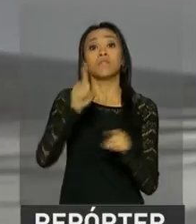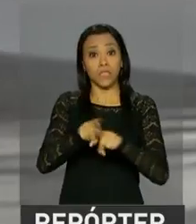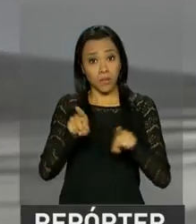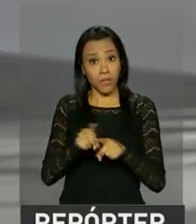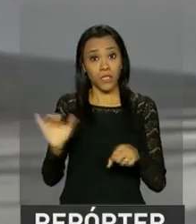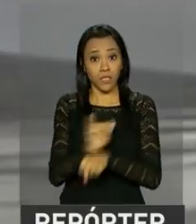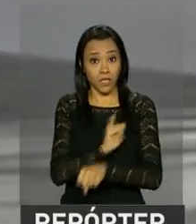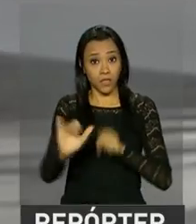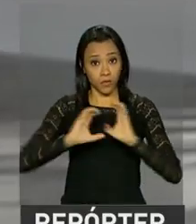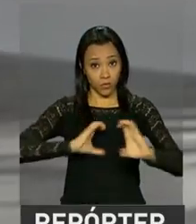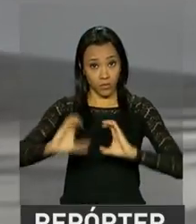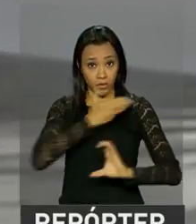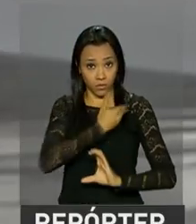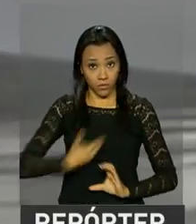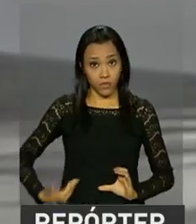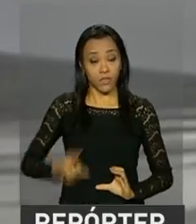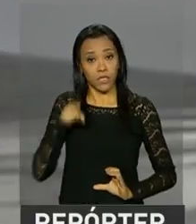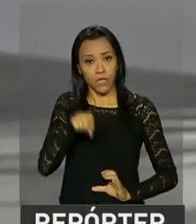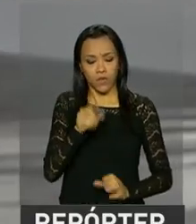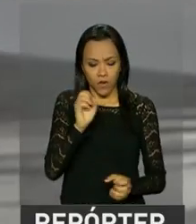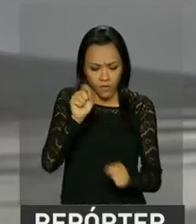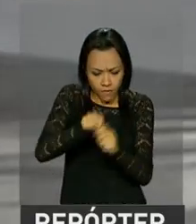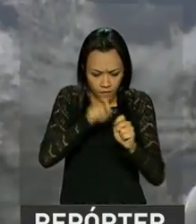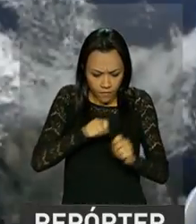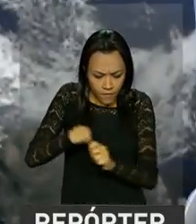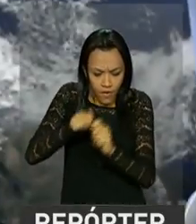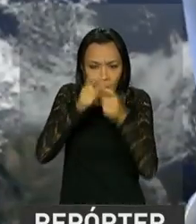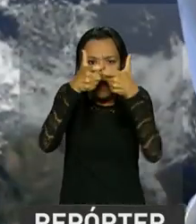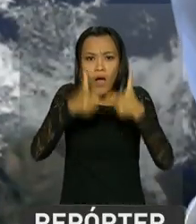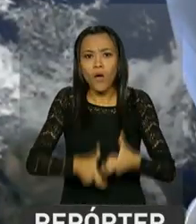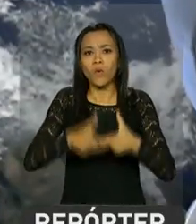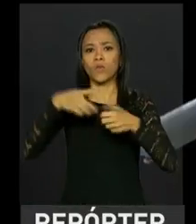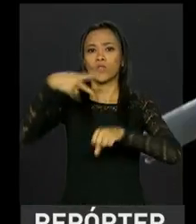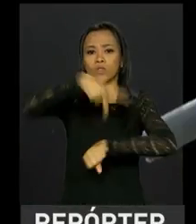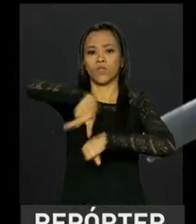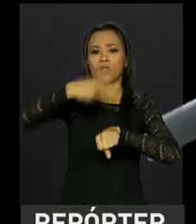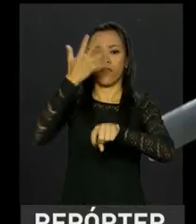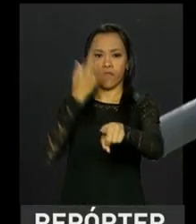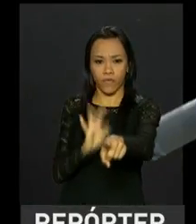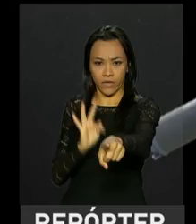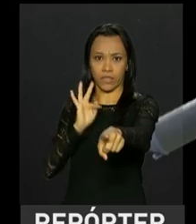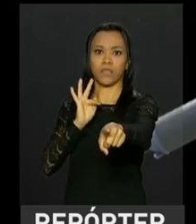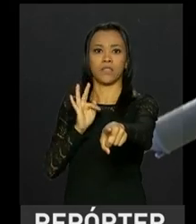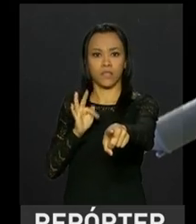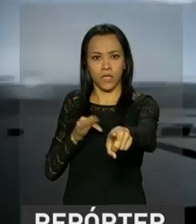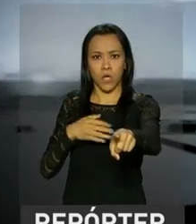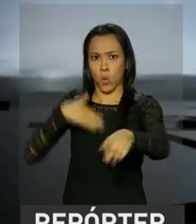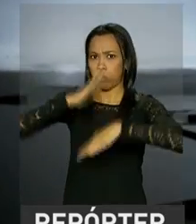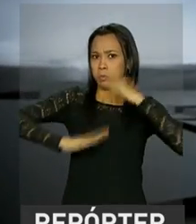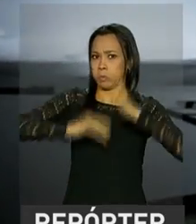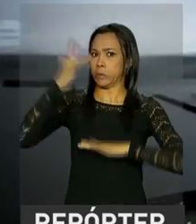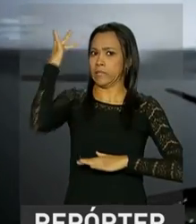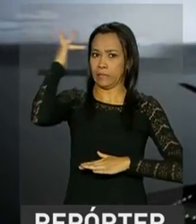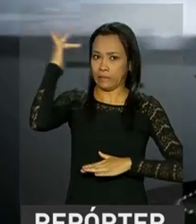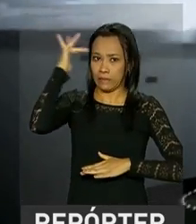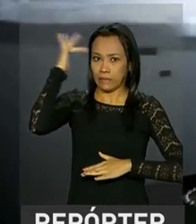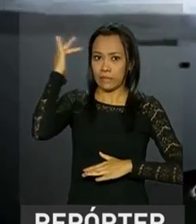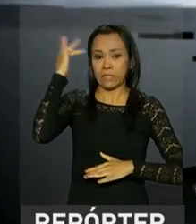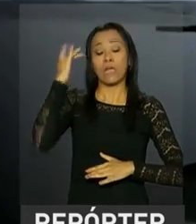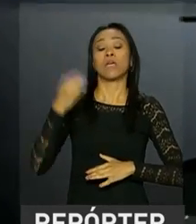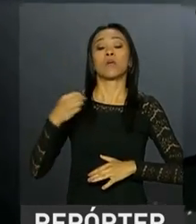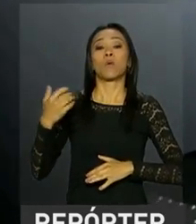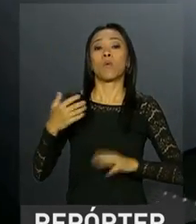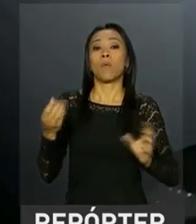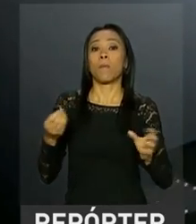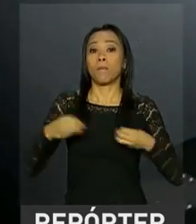O equipamento foi construído na França com a supervisão de engenheiros e especialistas do Ministério da Ciência,